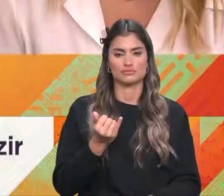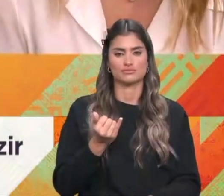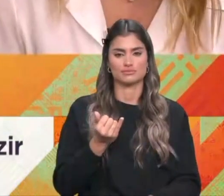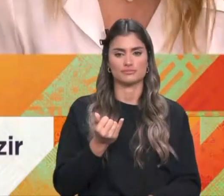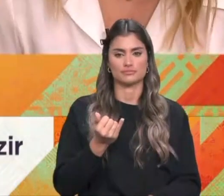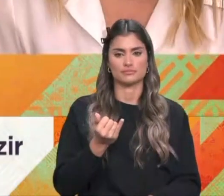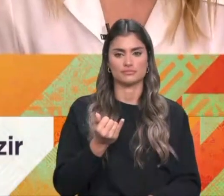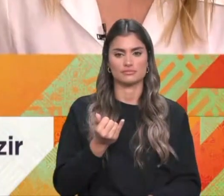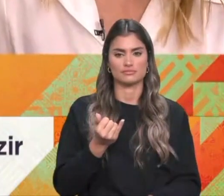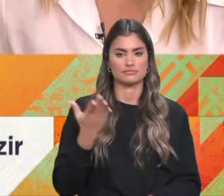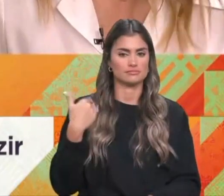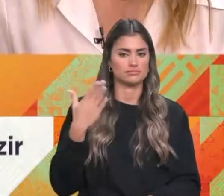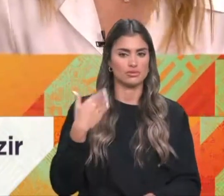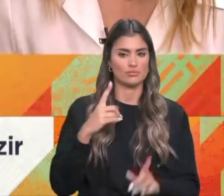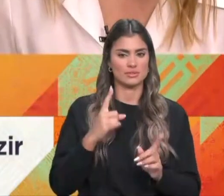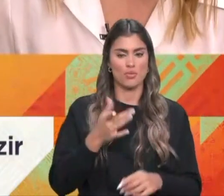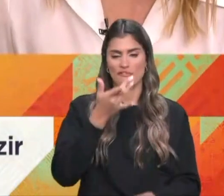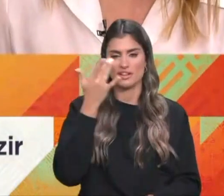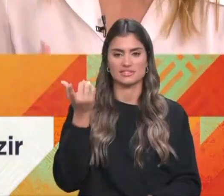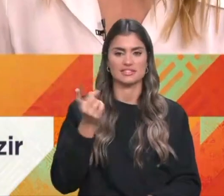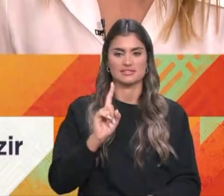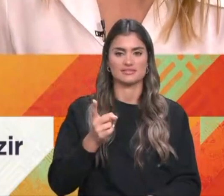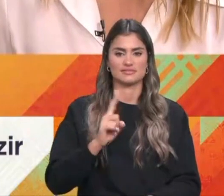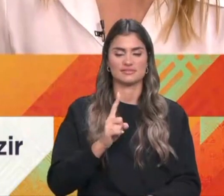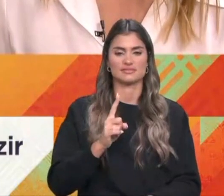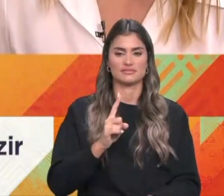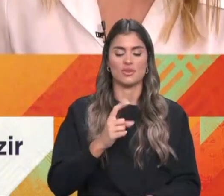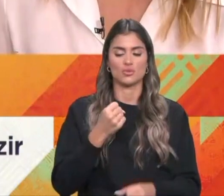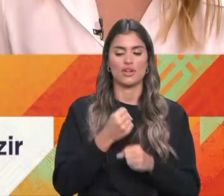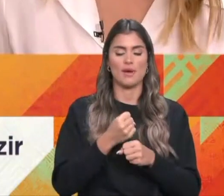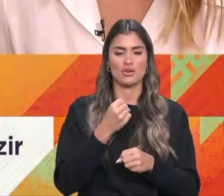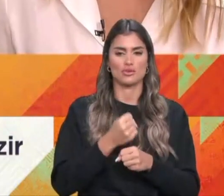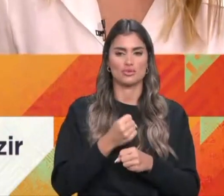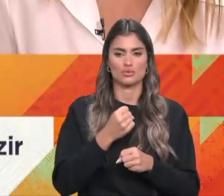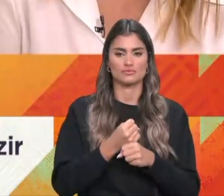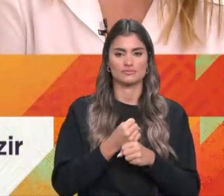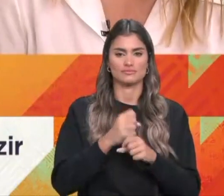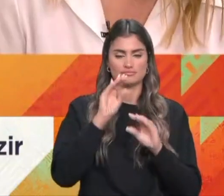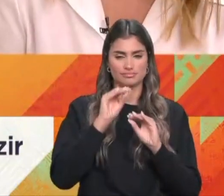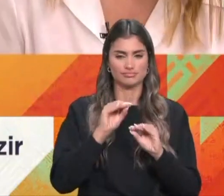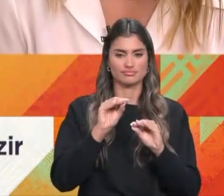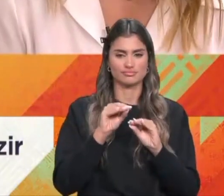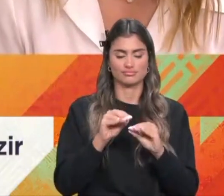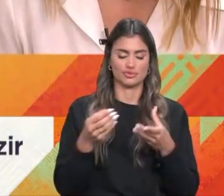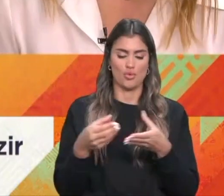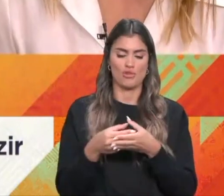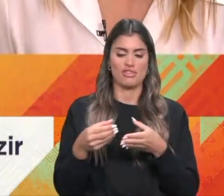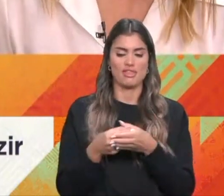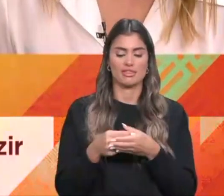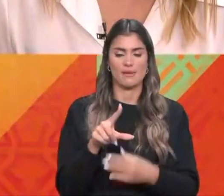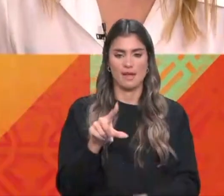logo, desde que começamos. Não é fácil. Também há aqui um trabalho muito formativo junto da comunidade também.